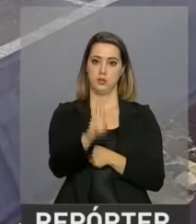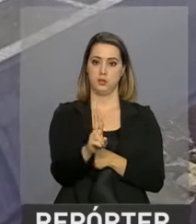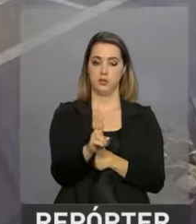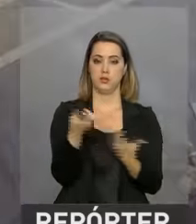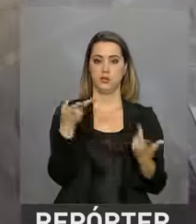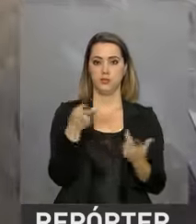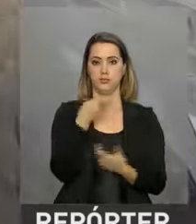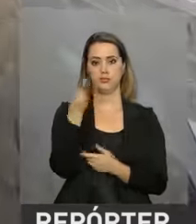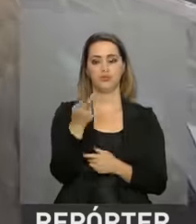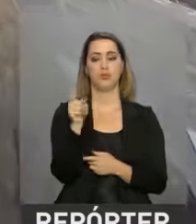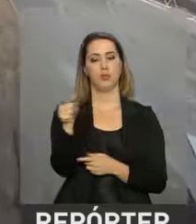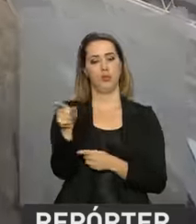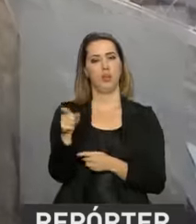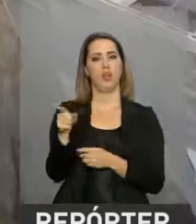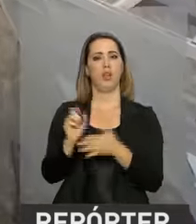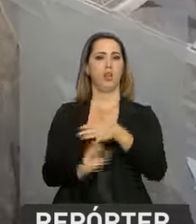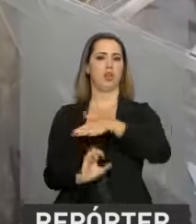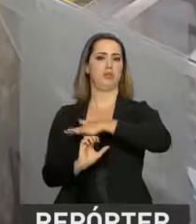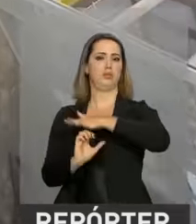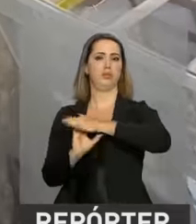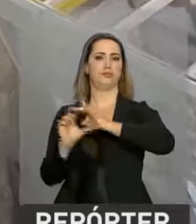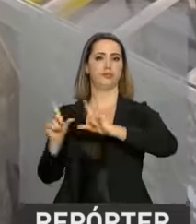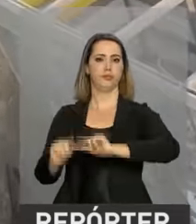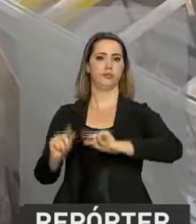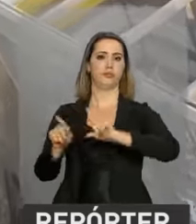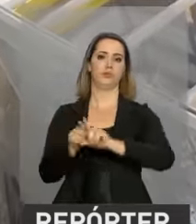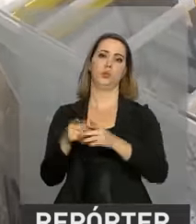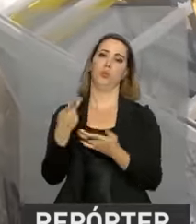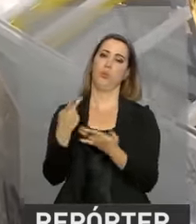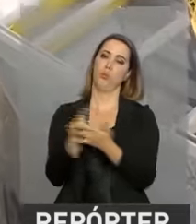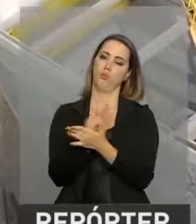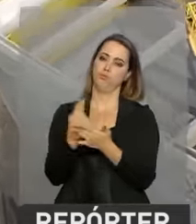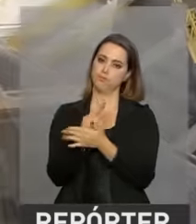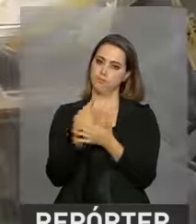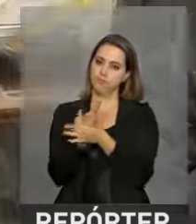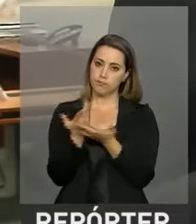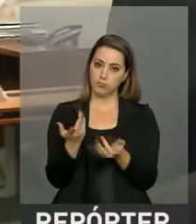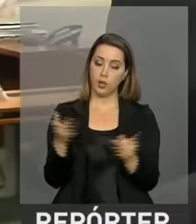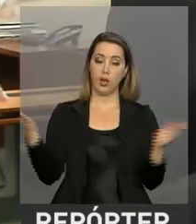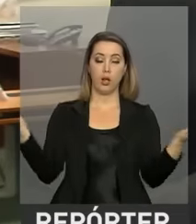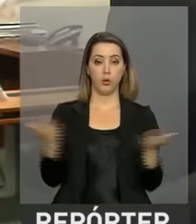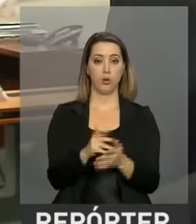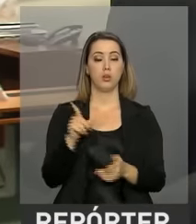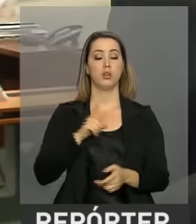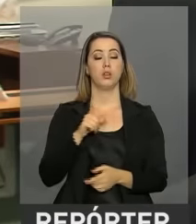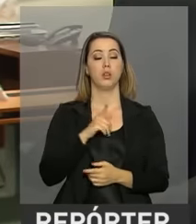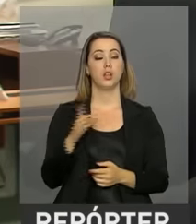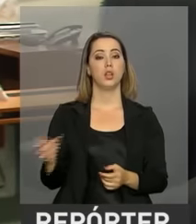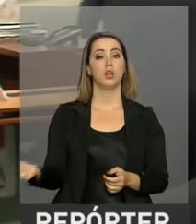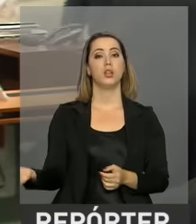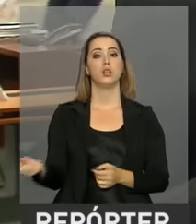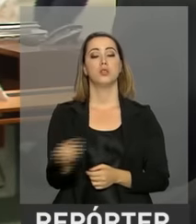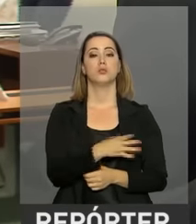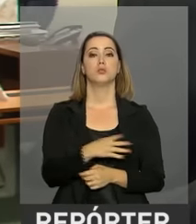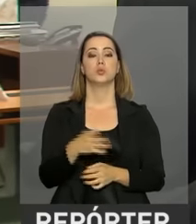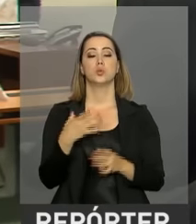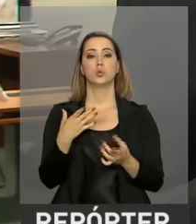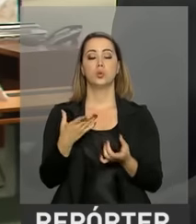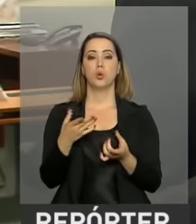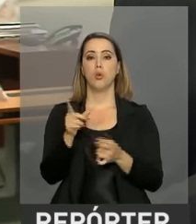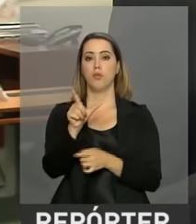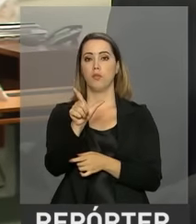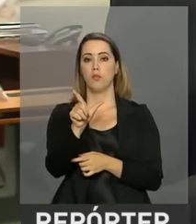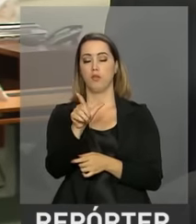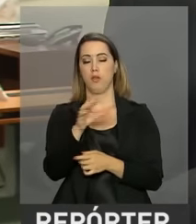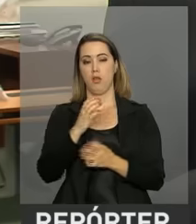inapta. Agora, o Ministério da Integração Nacional vai realizar uma nova licitação. O edital deve ser lançado até o dia 6 de dezembro